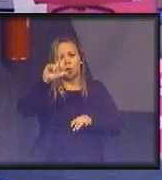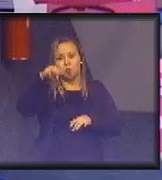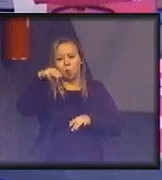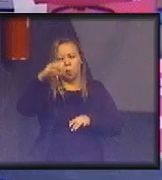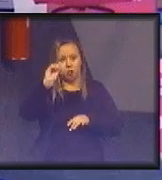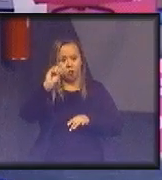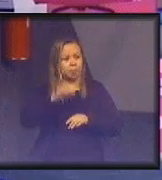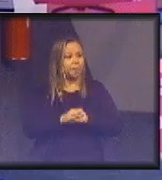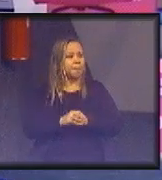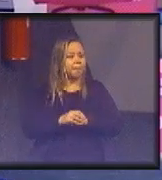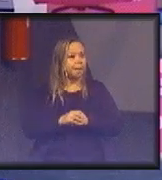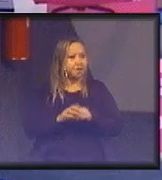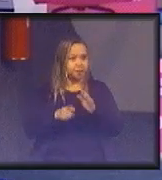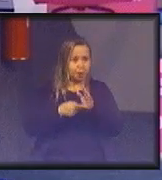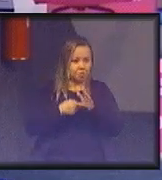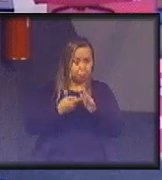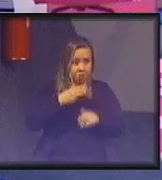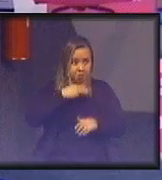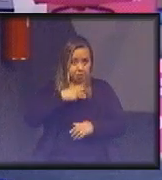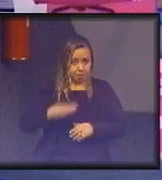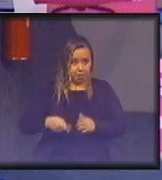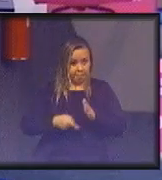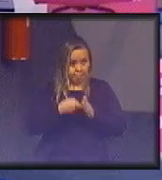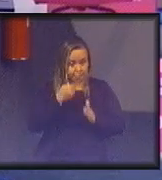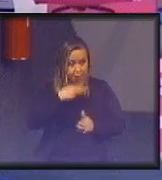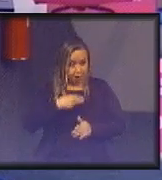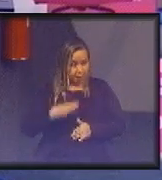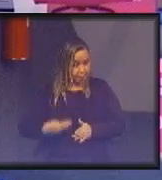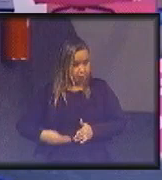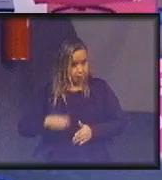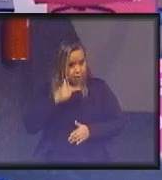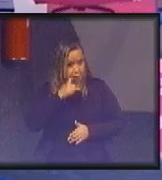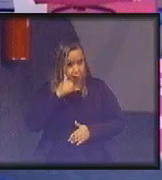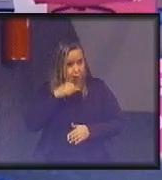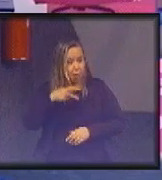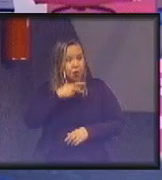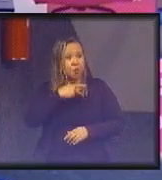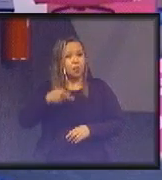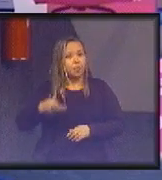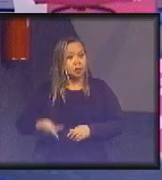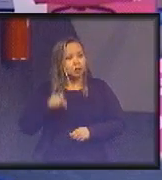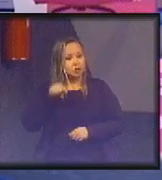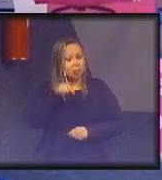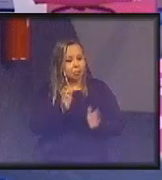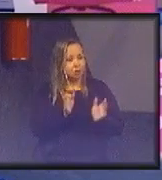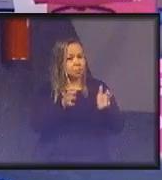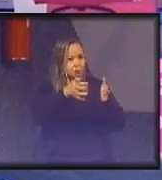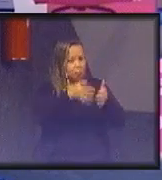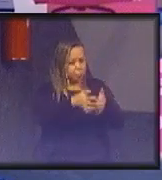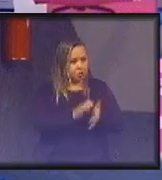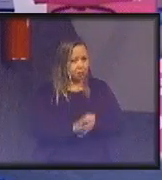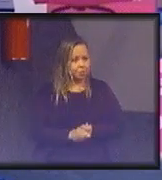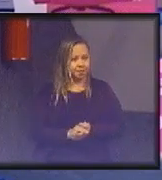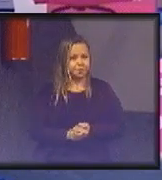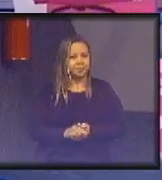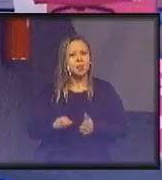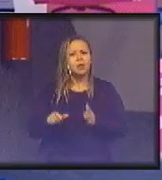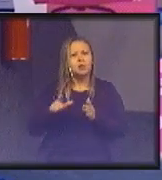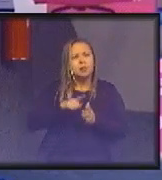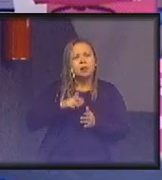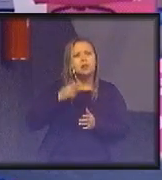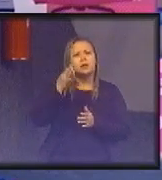Brundtland, porque a primeira ministra da Noruega, à época, foi presidente dessa comissão. E teria sido